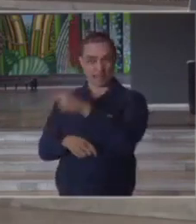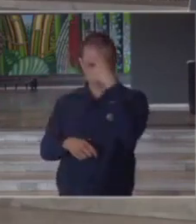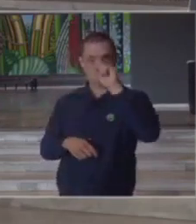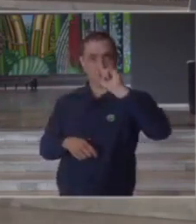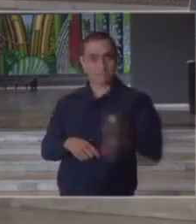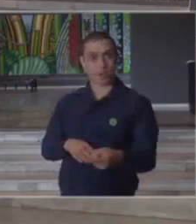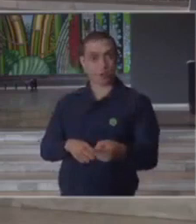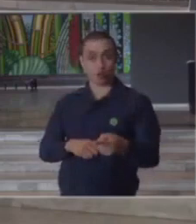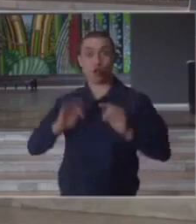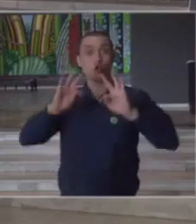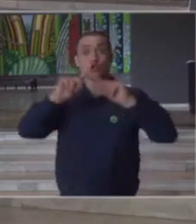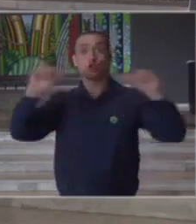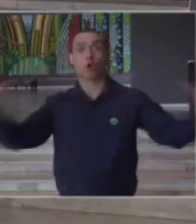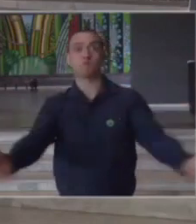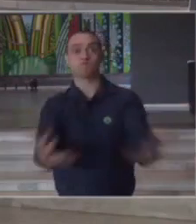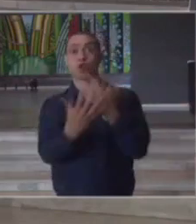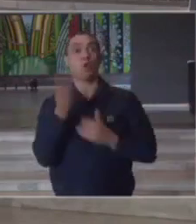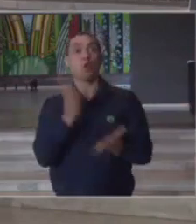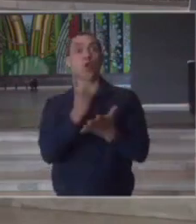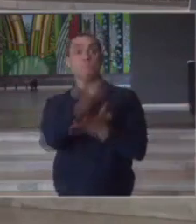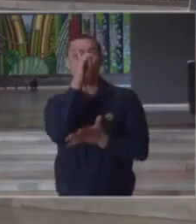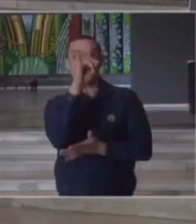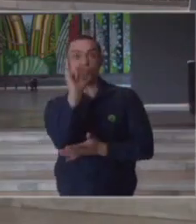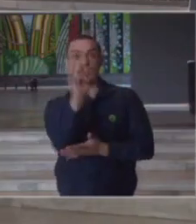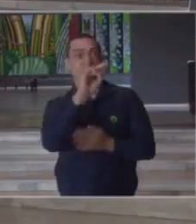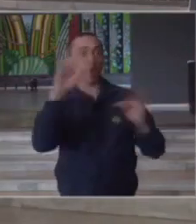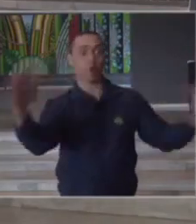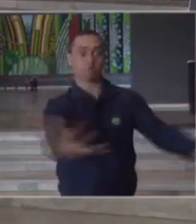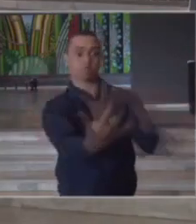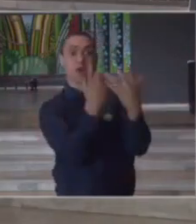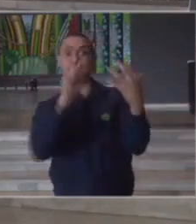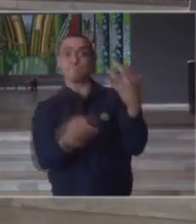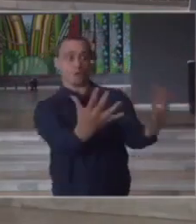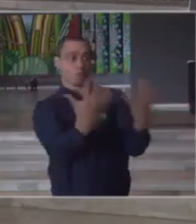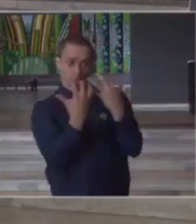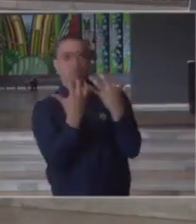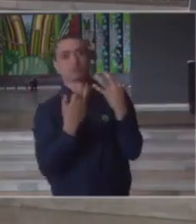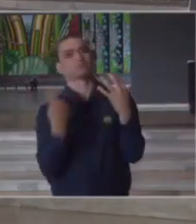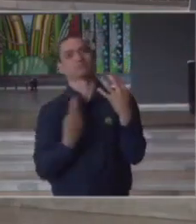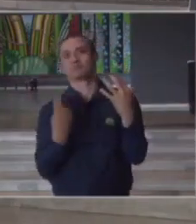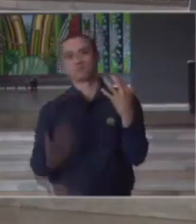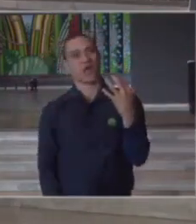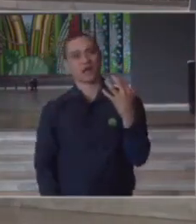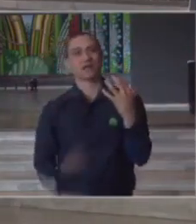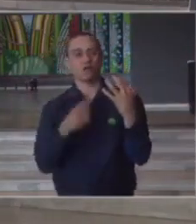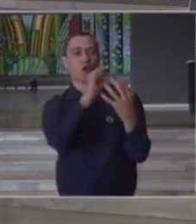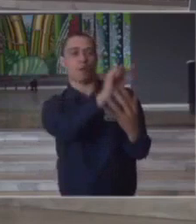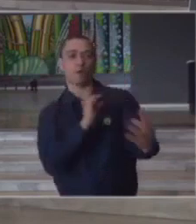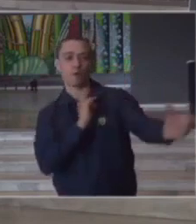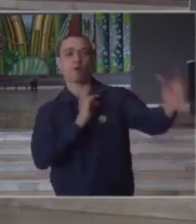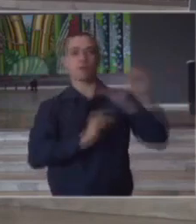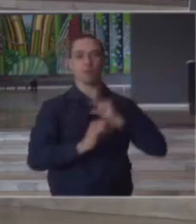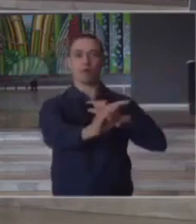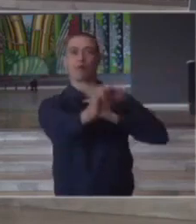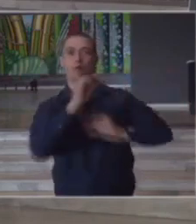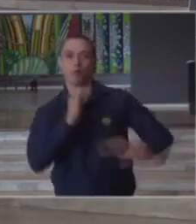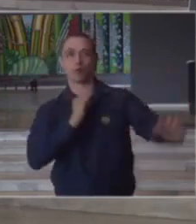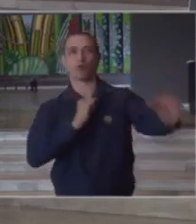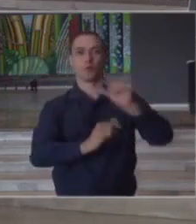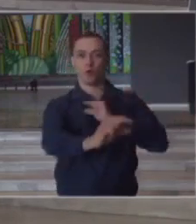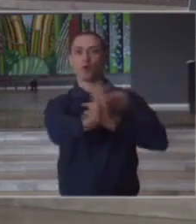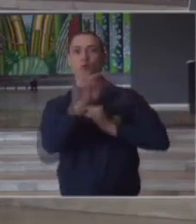chegassem a nossa porta em um dia nós não teríamos condições de atendê-los então eu queria que a